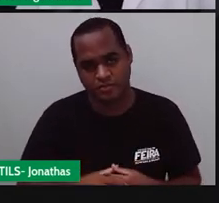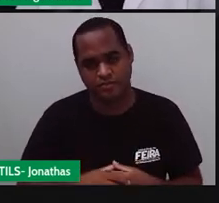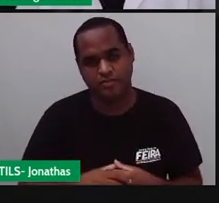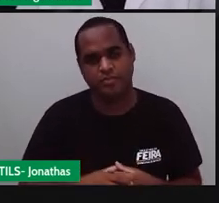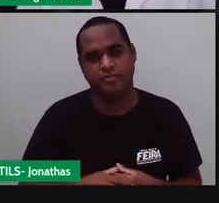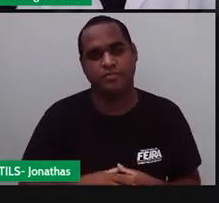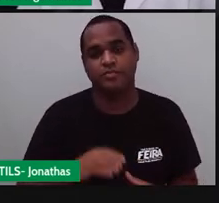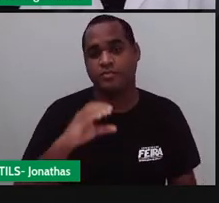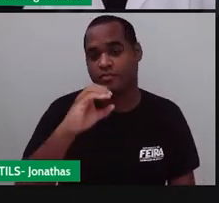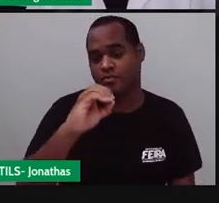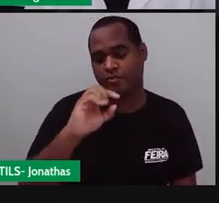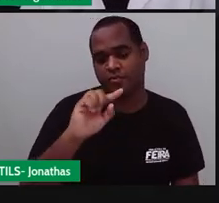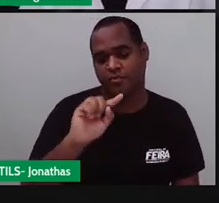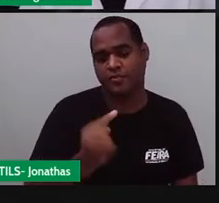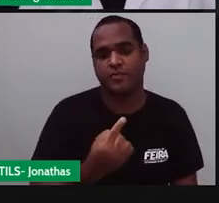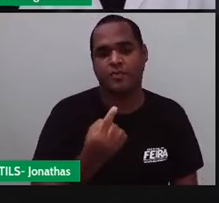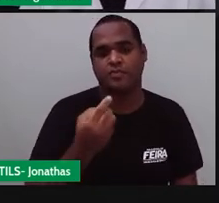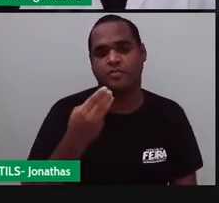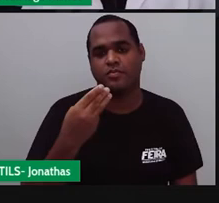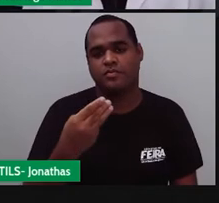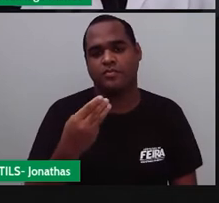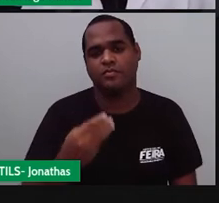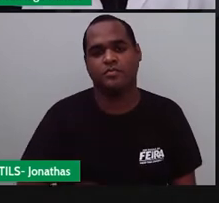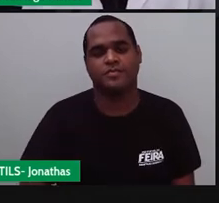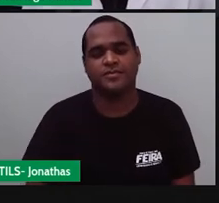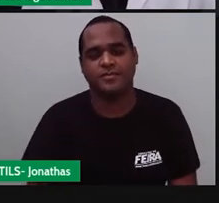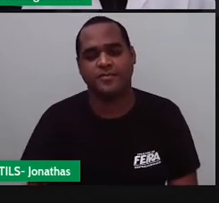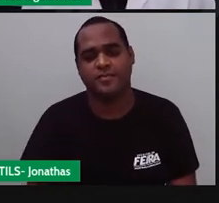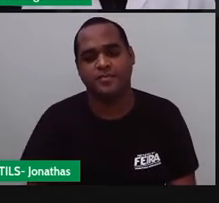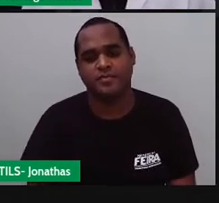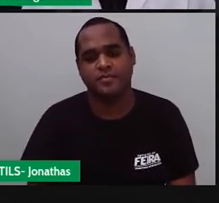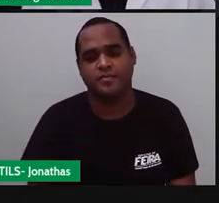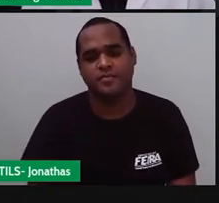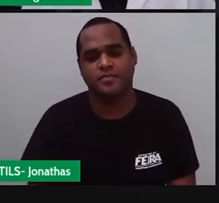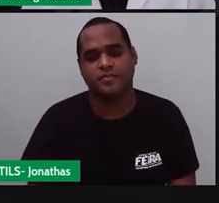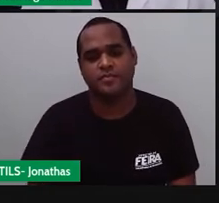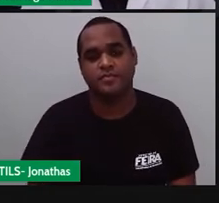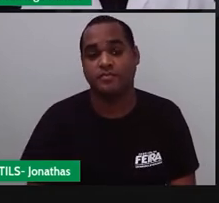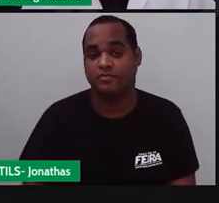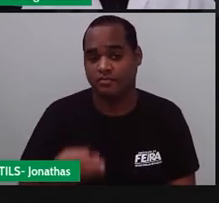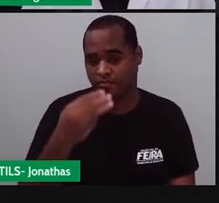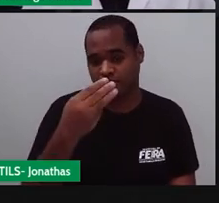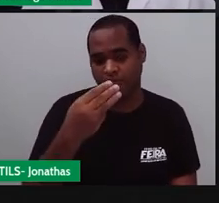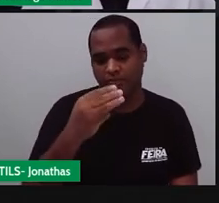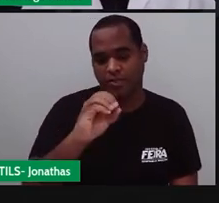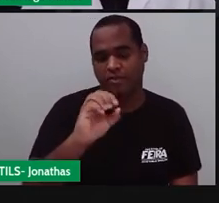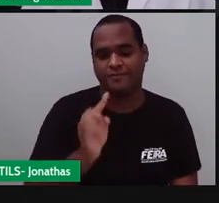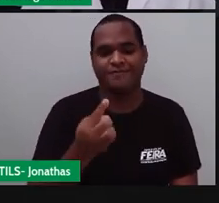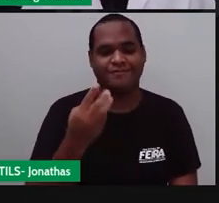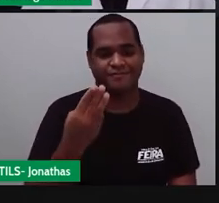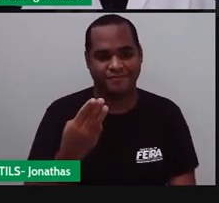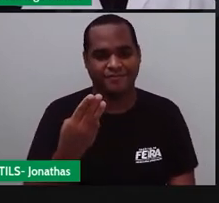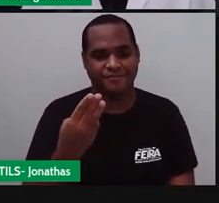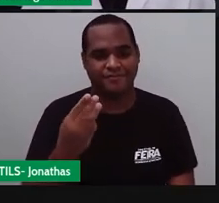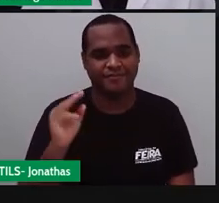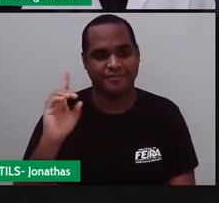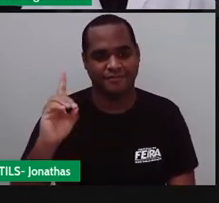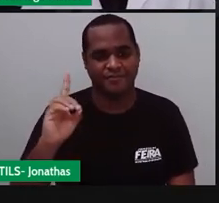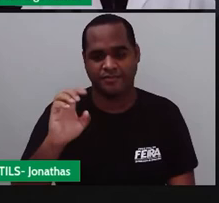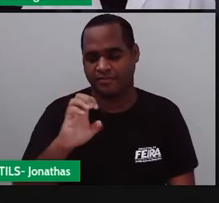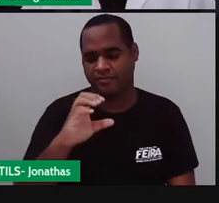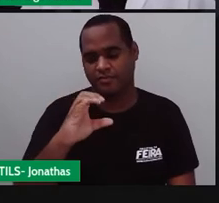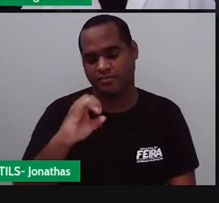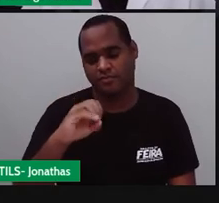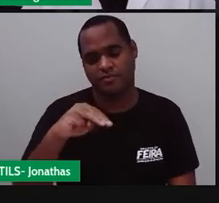0,3 que a gente lê 3 décimos, tá? 3 décimos